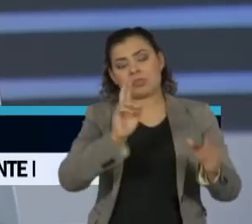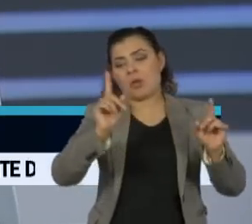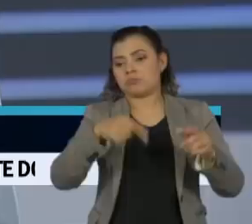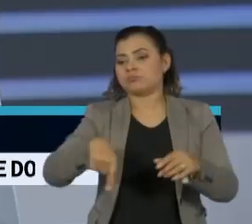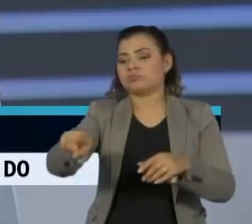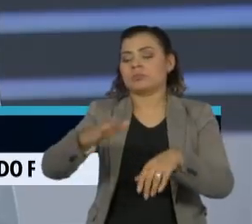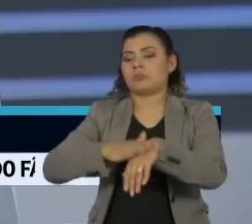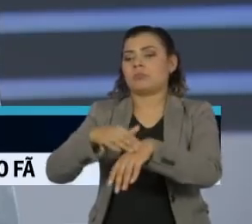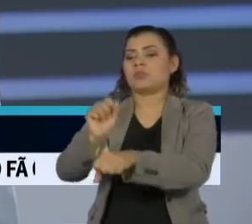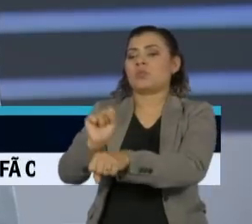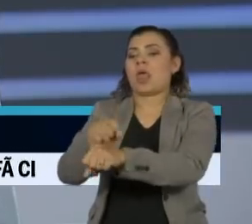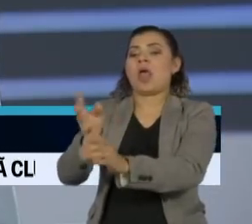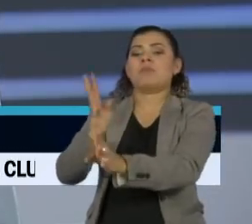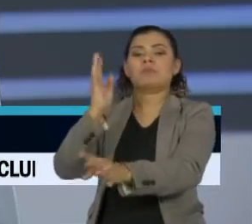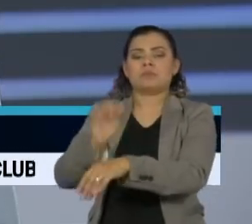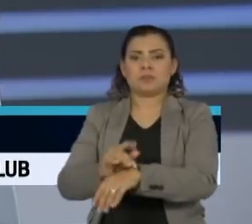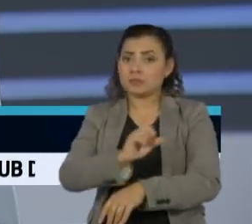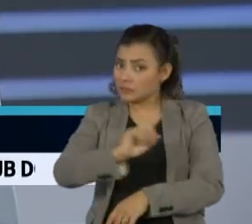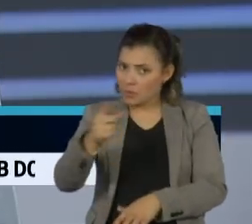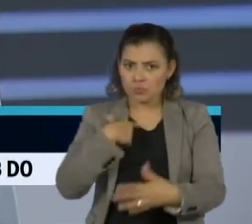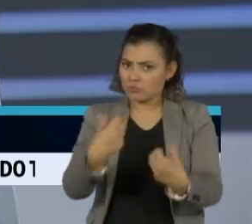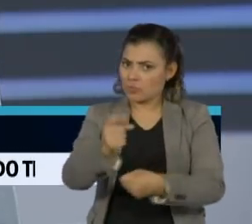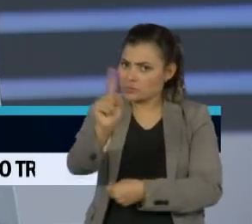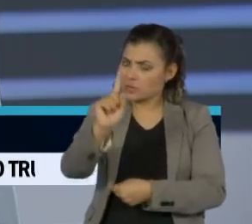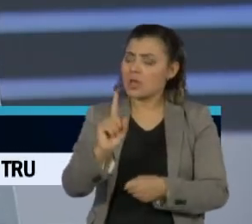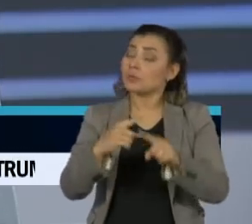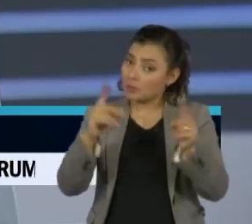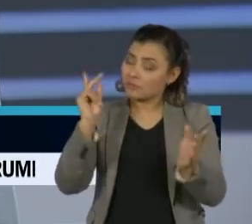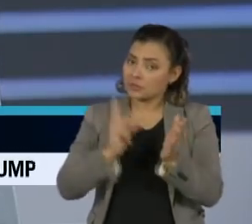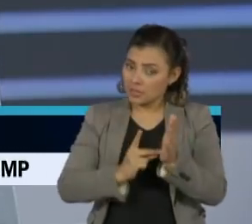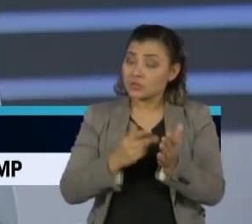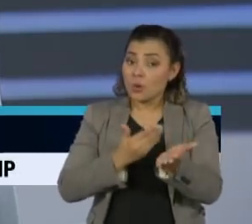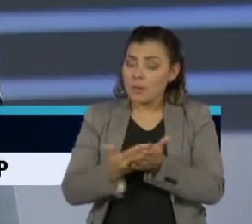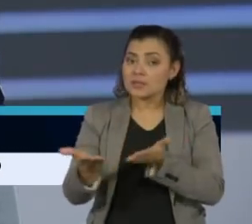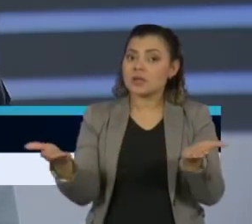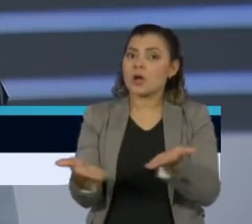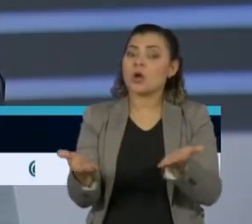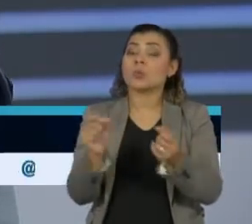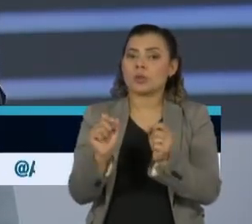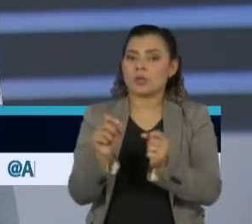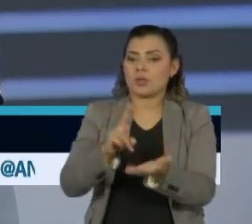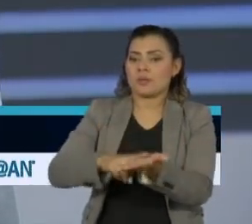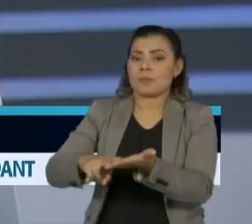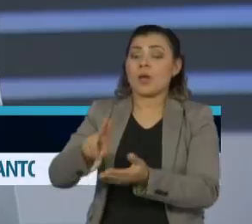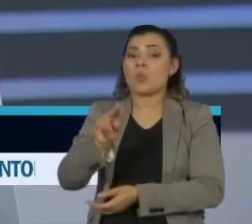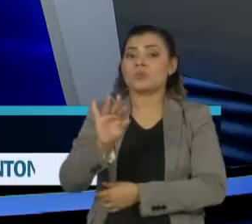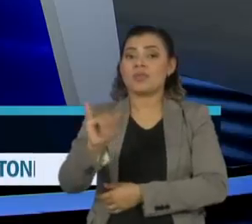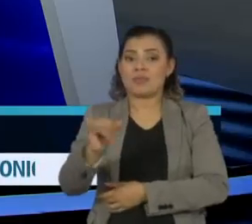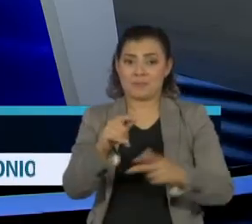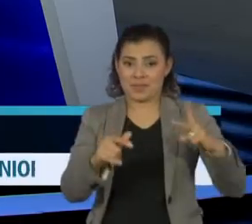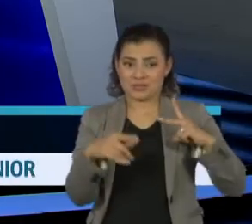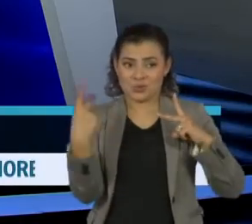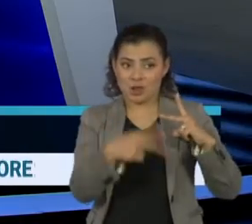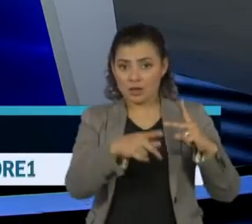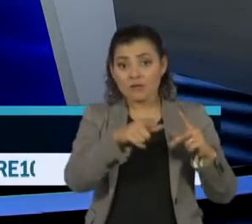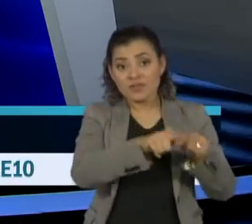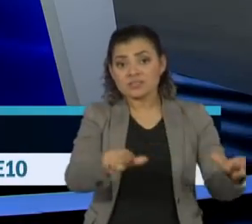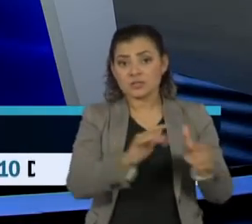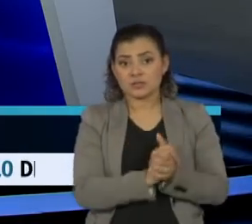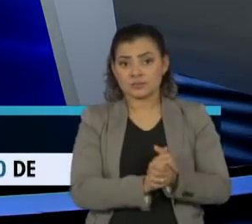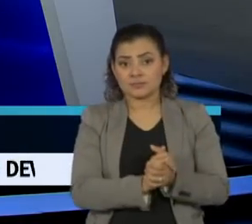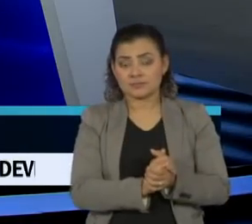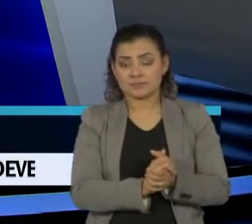factibilidade disso. A factibilidade começa a crescer porque as UTIs dos hospitais privados estão vazias,